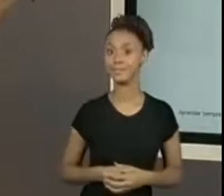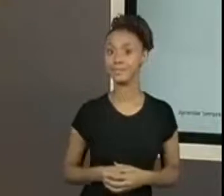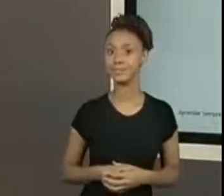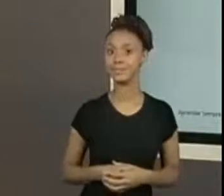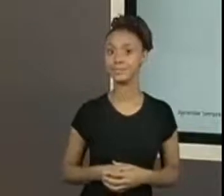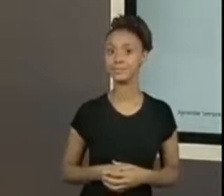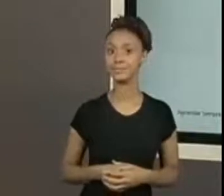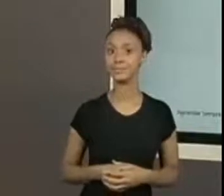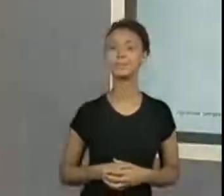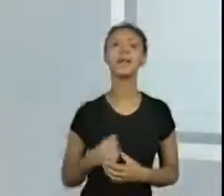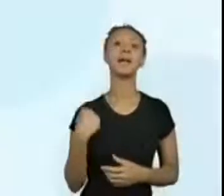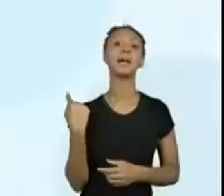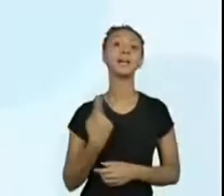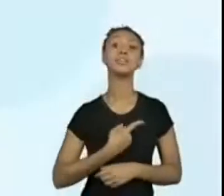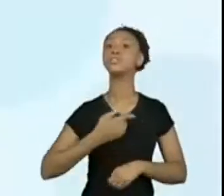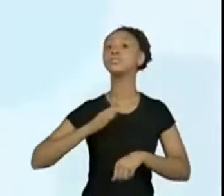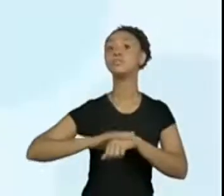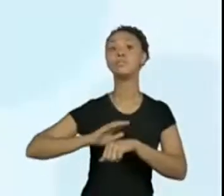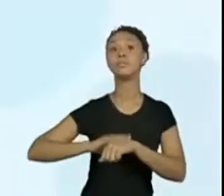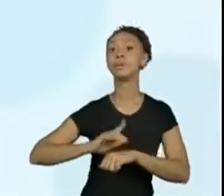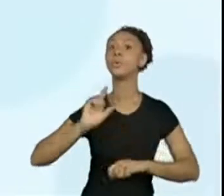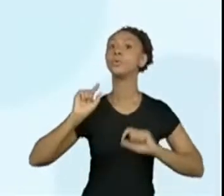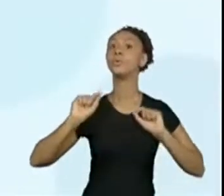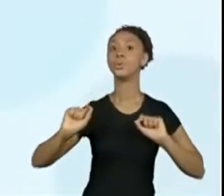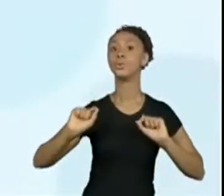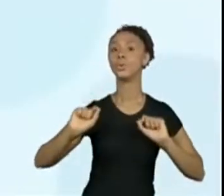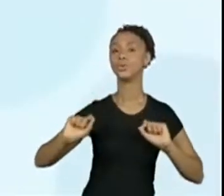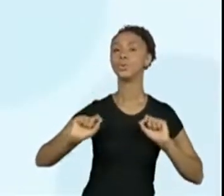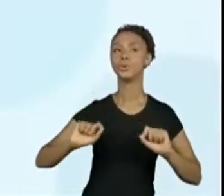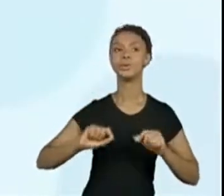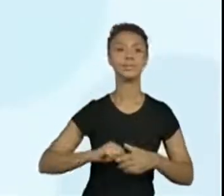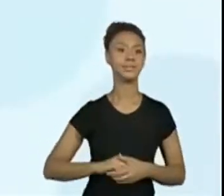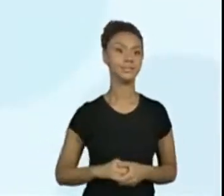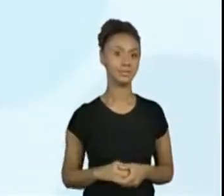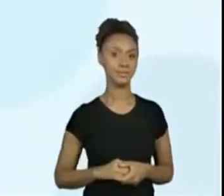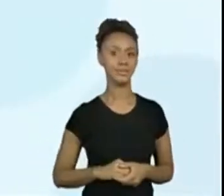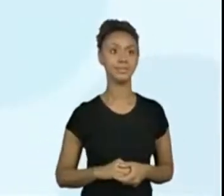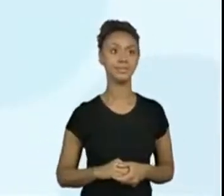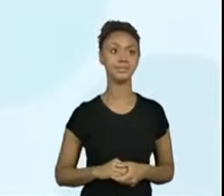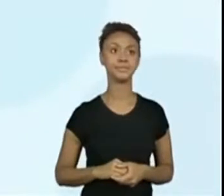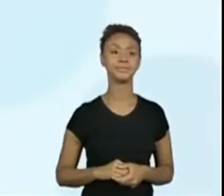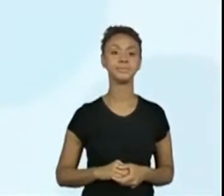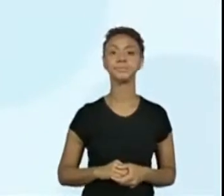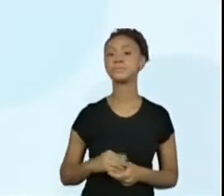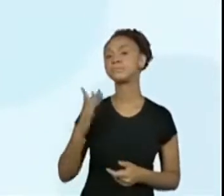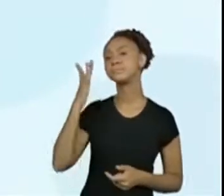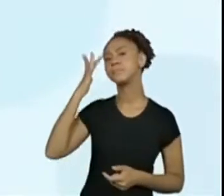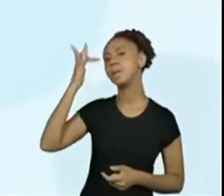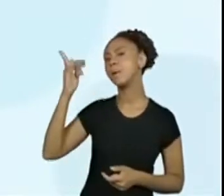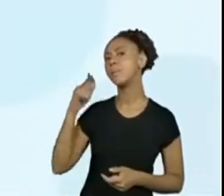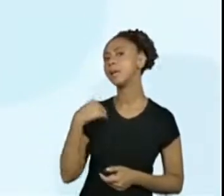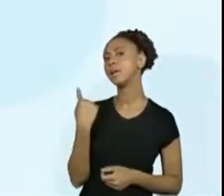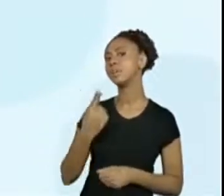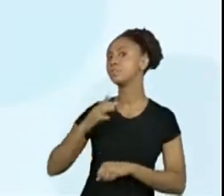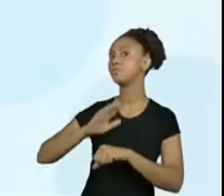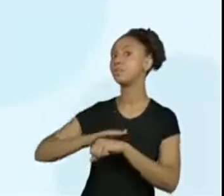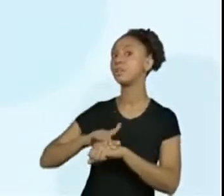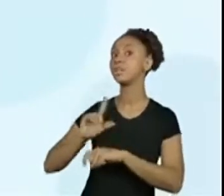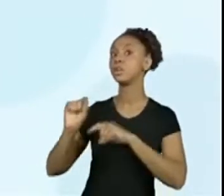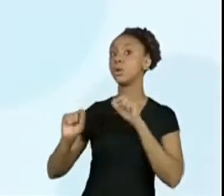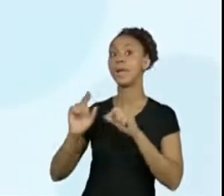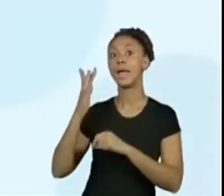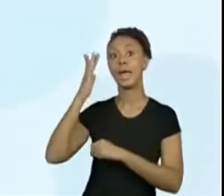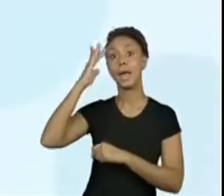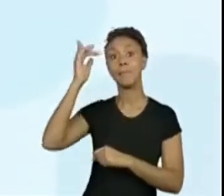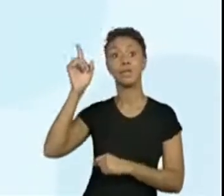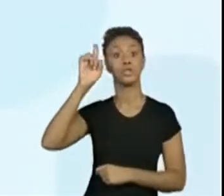O que iremos fazer? O que será que a gente pode estar escrevendo aí que a gente vai fazer amanhã? Que é o fechamento, amanhã é último dia